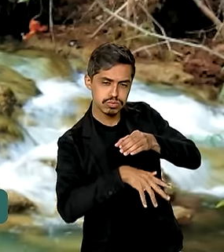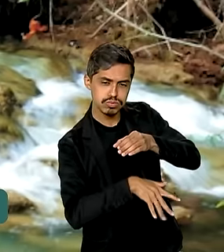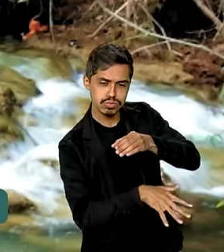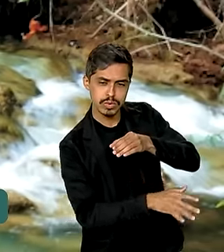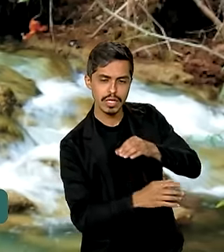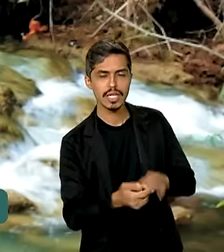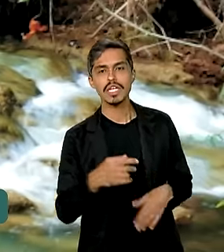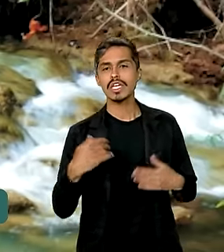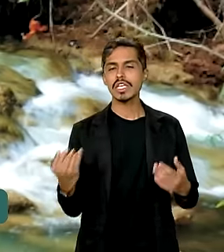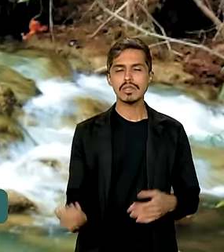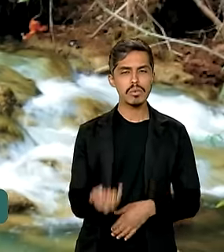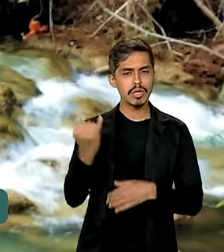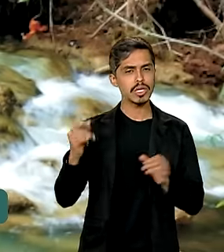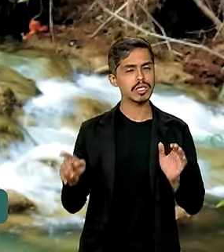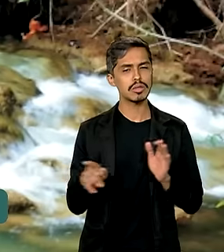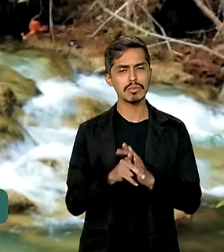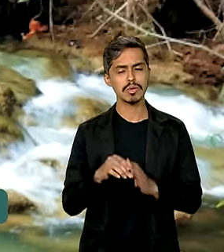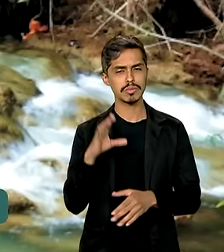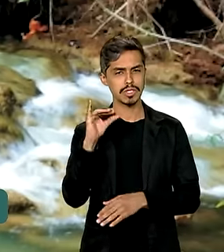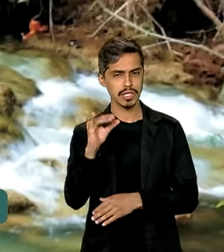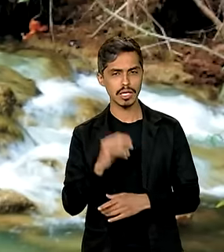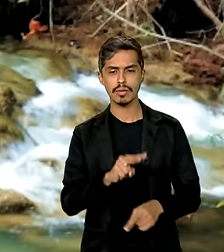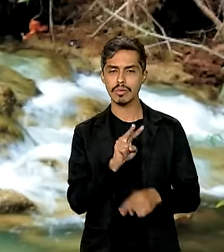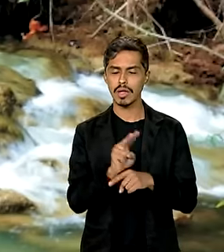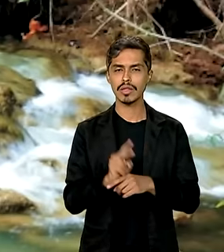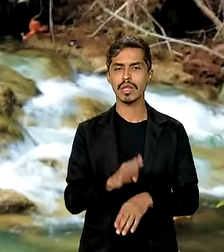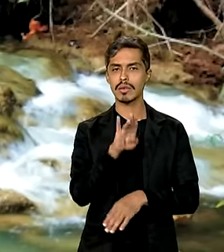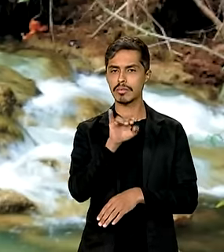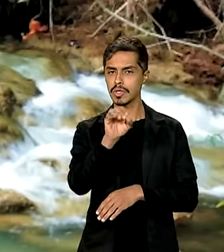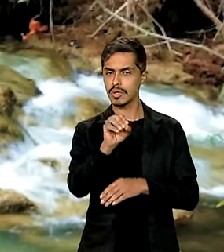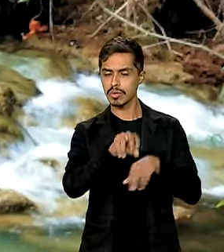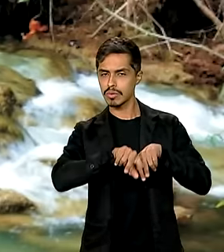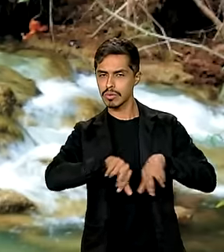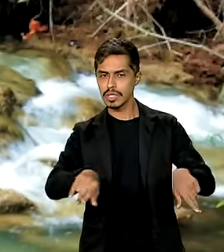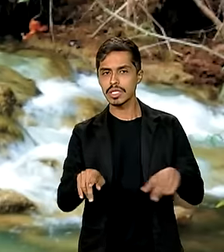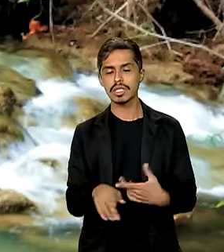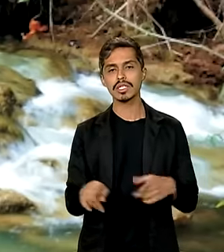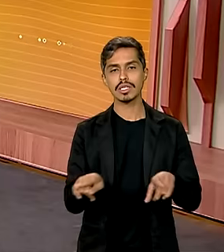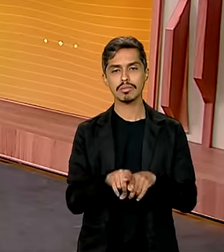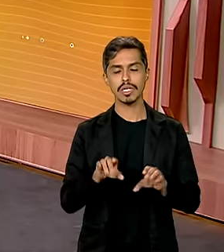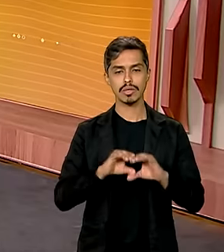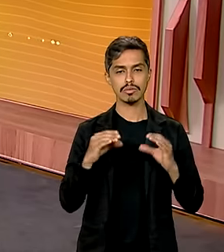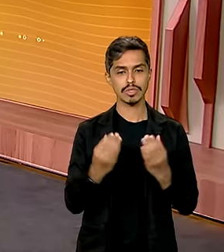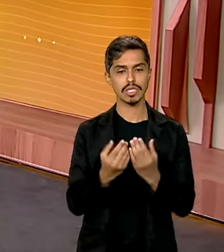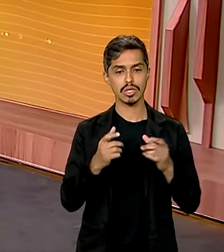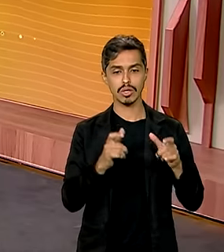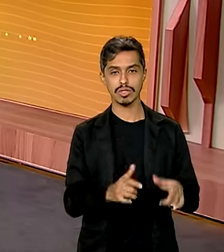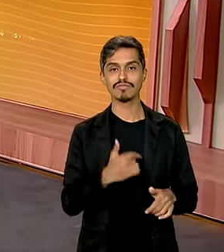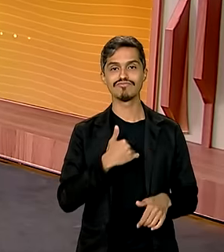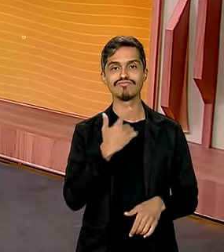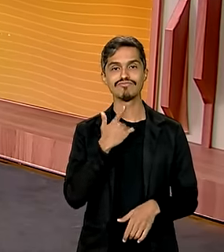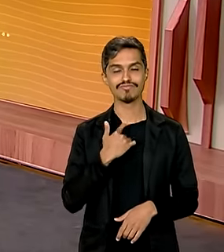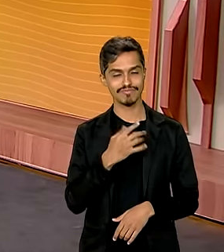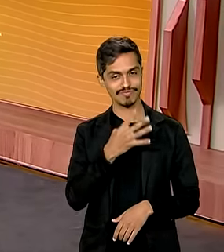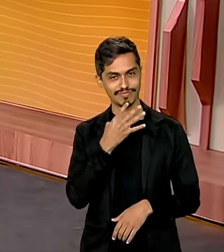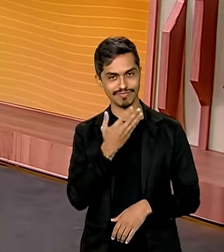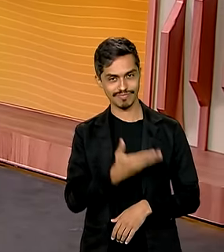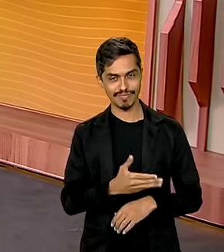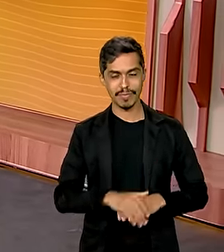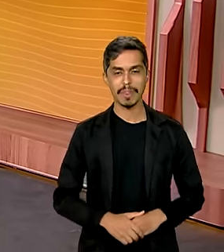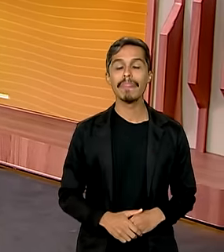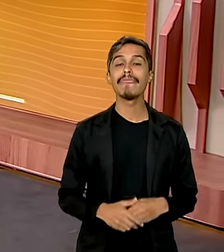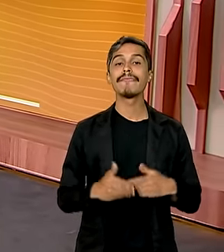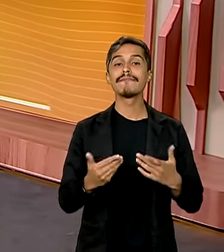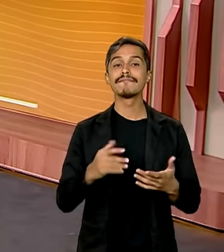ciência, conservação da biodiversidade e comunidades locais. Já quero conhecer. E, então, a gente vai